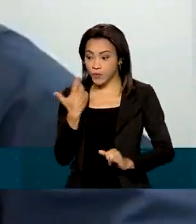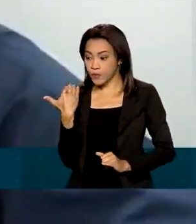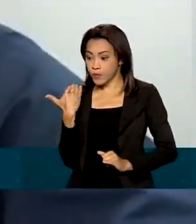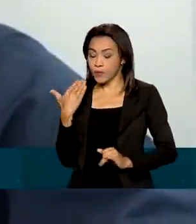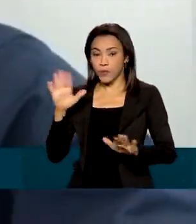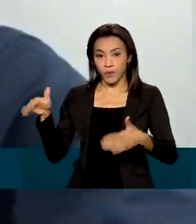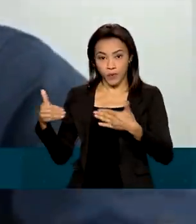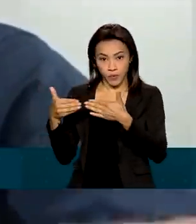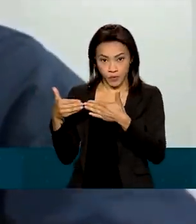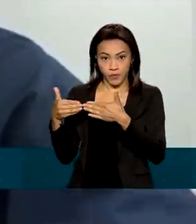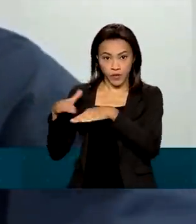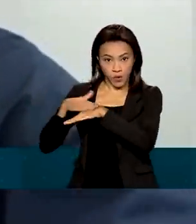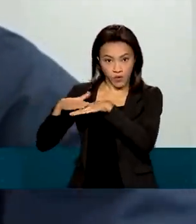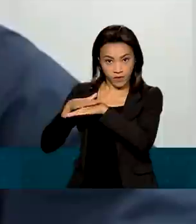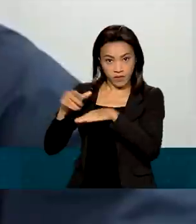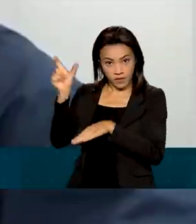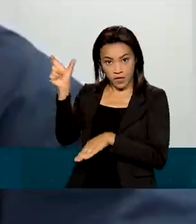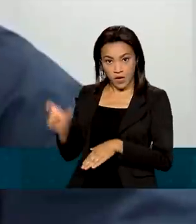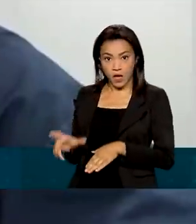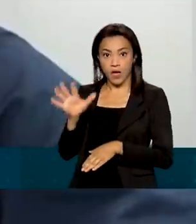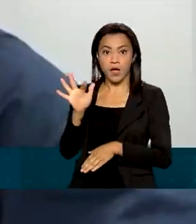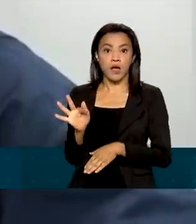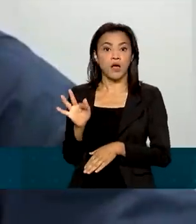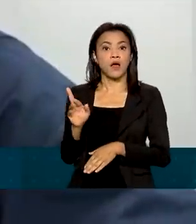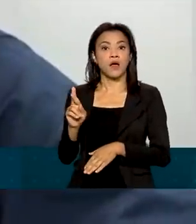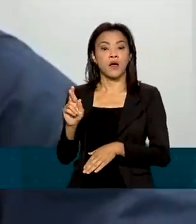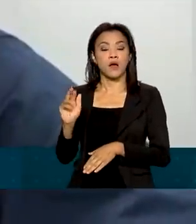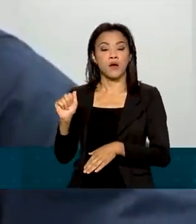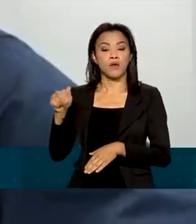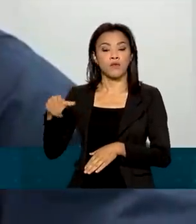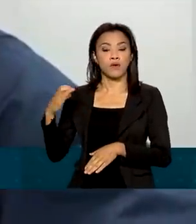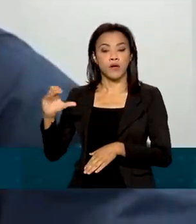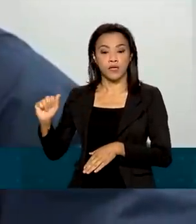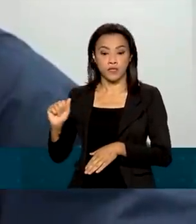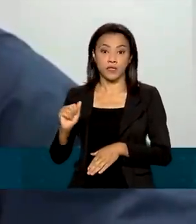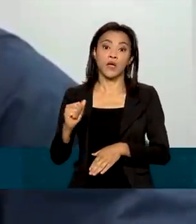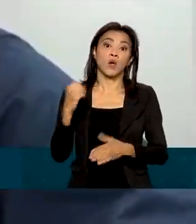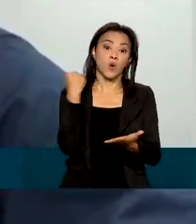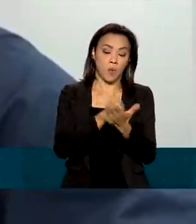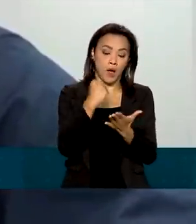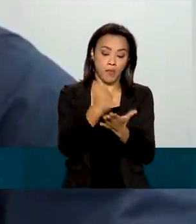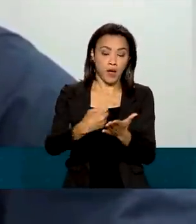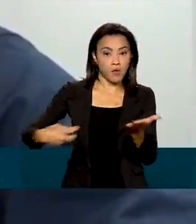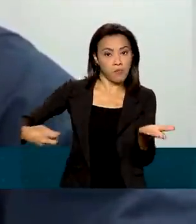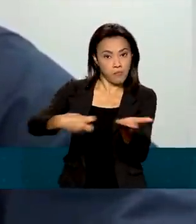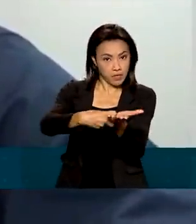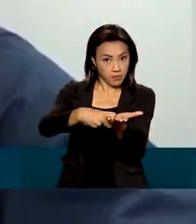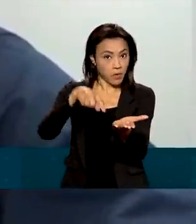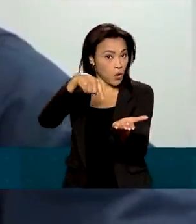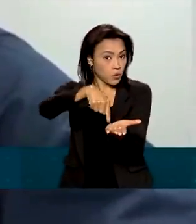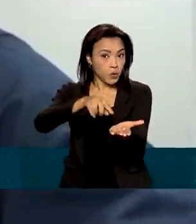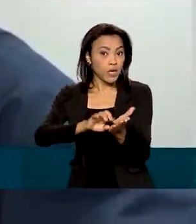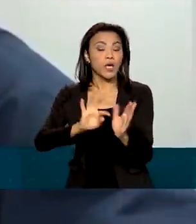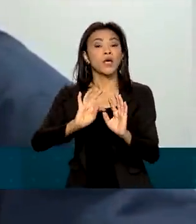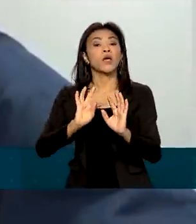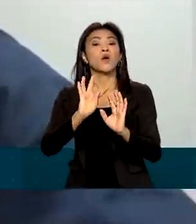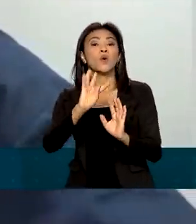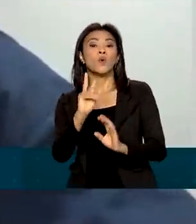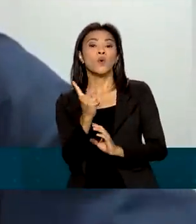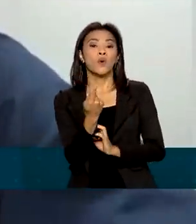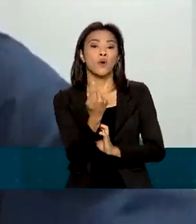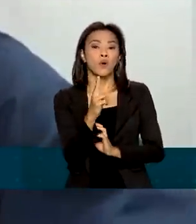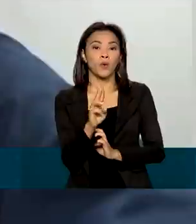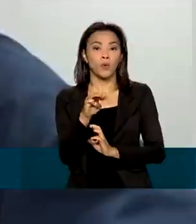ministro Carlos França, está aberta pela via passaporte humanitário, a vinda para o Brasil de